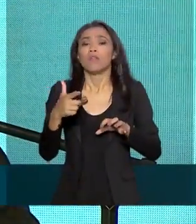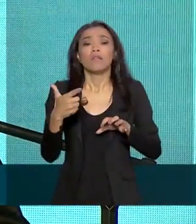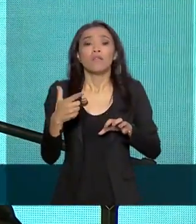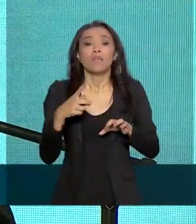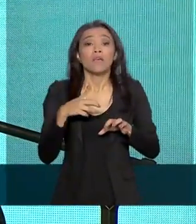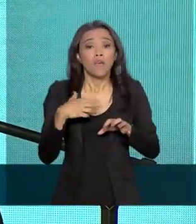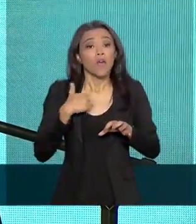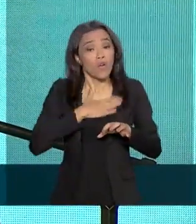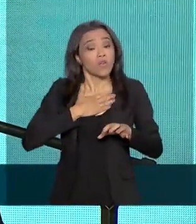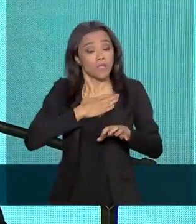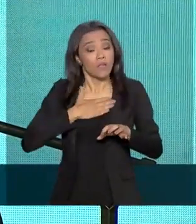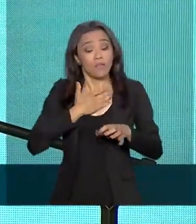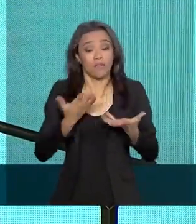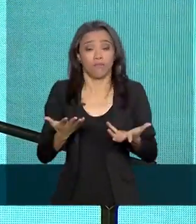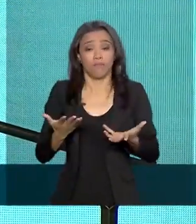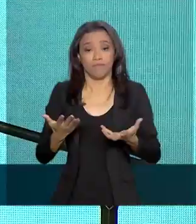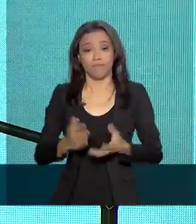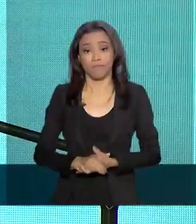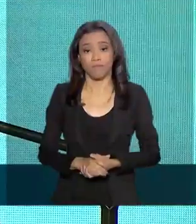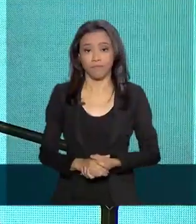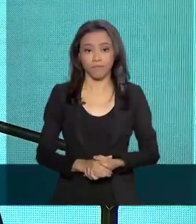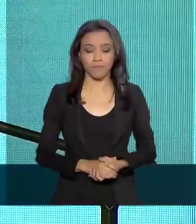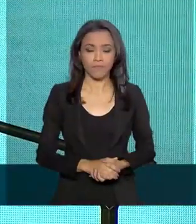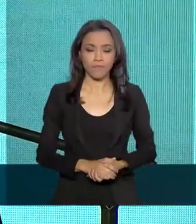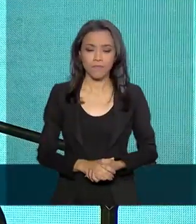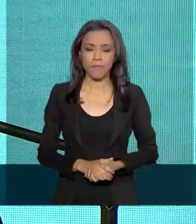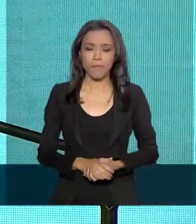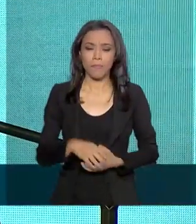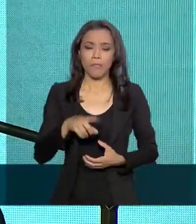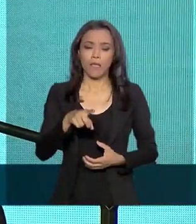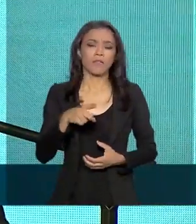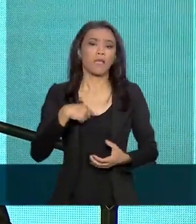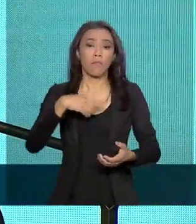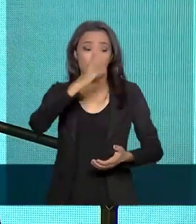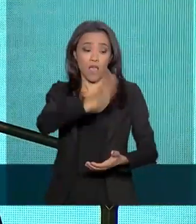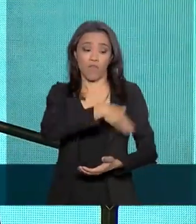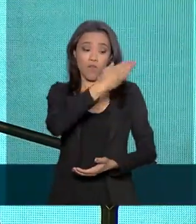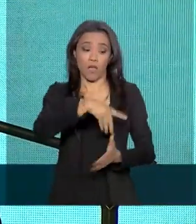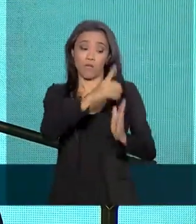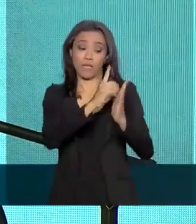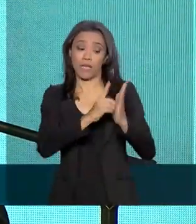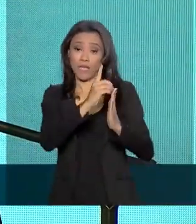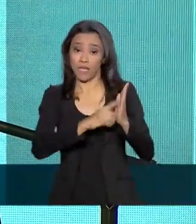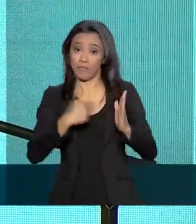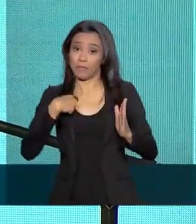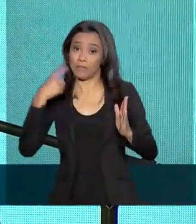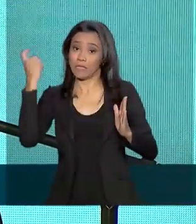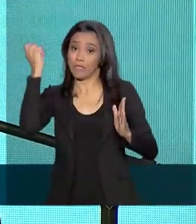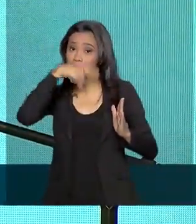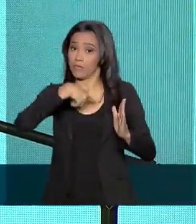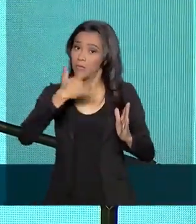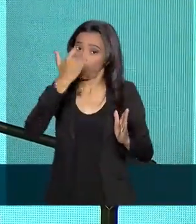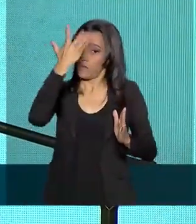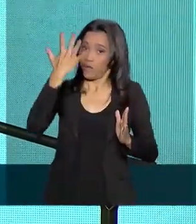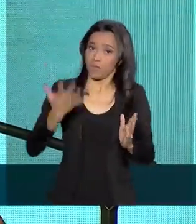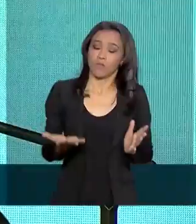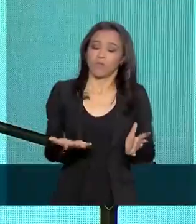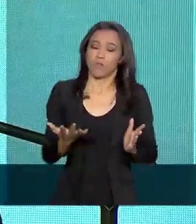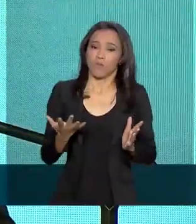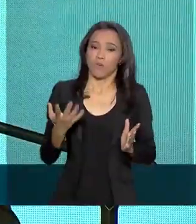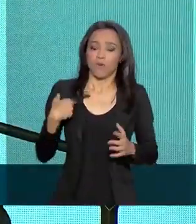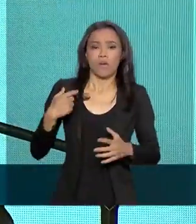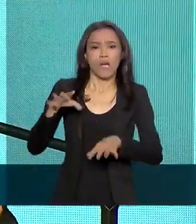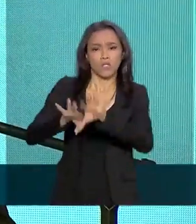pensam que tenham. Gostaria que tivesse. Não tem. Até para revogar um decreto eu sou amarrado. O aparelhamento não é apenas de